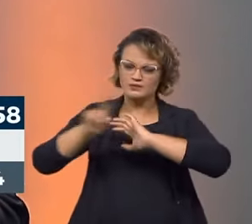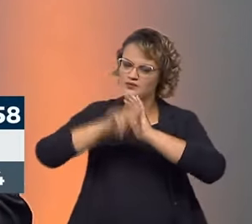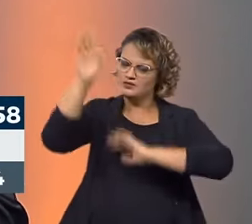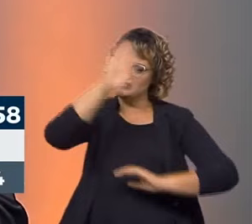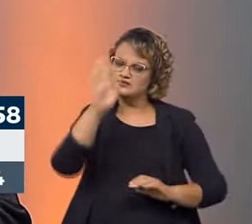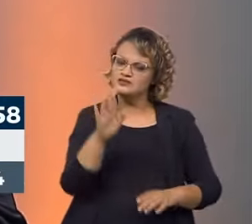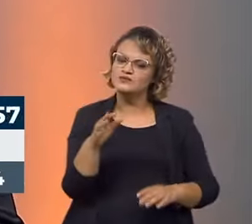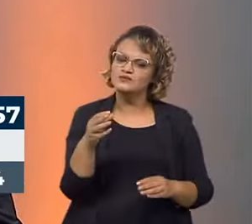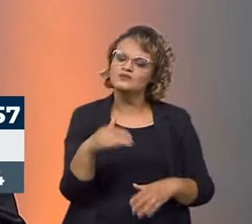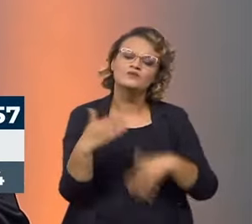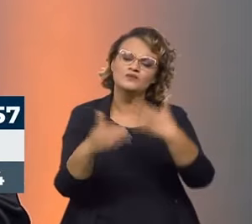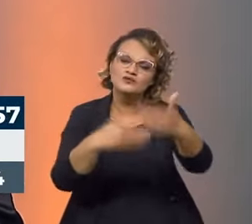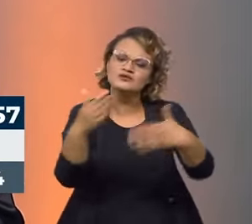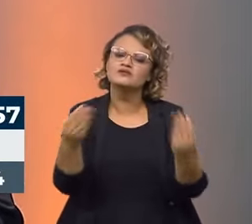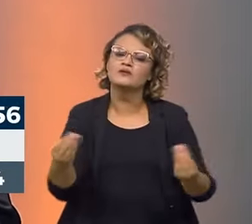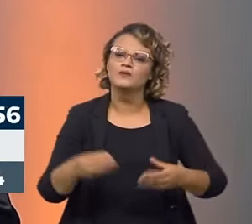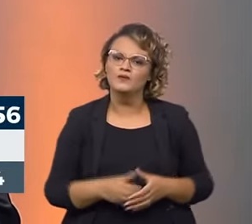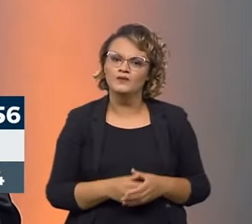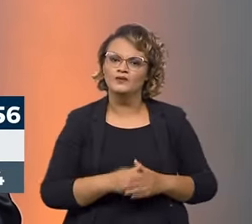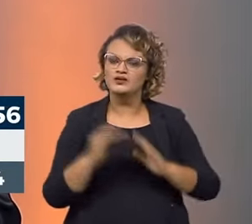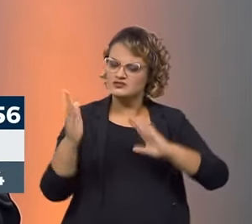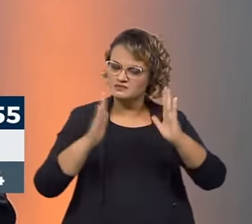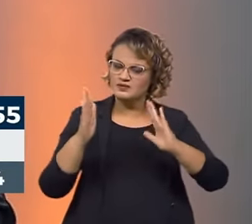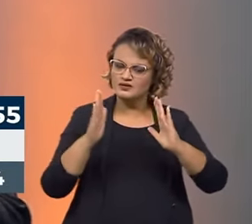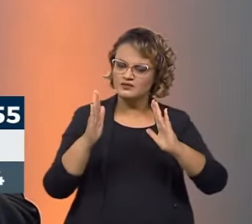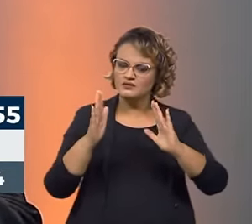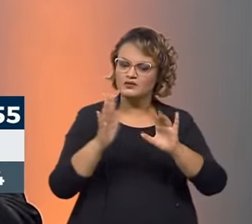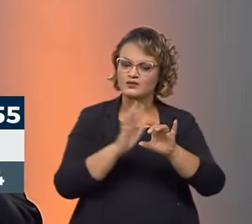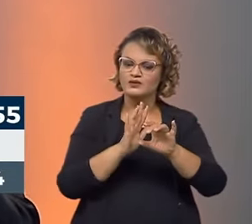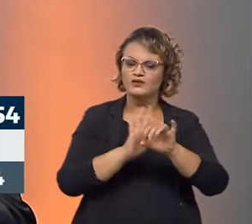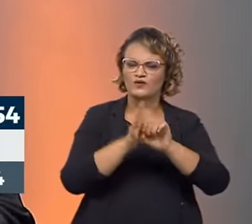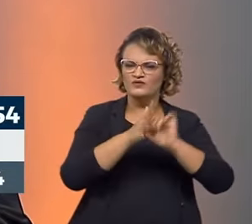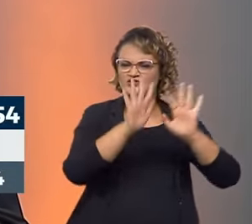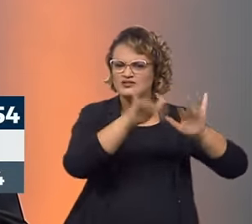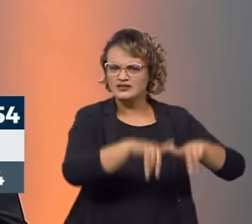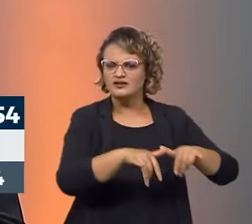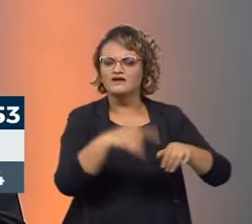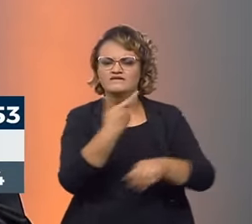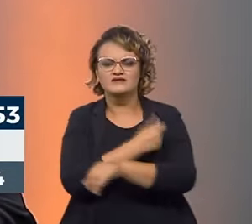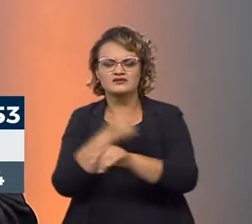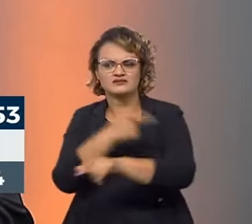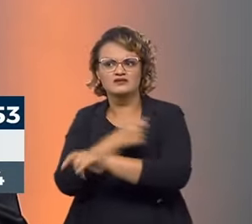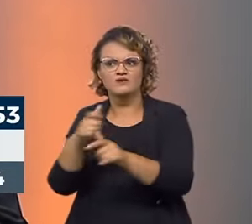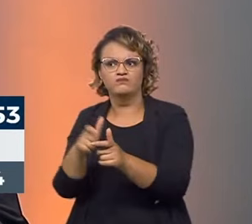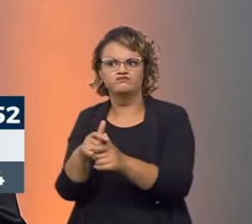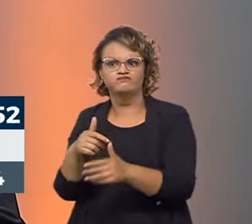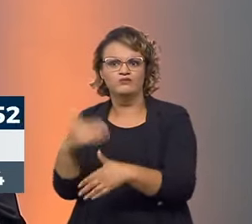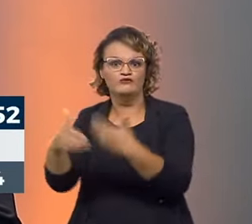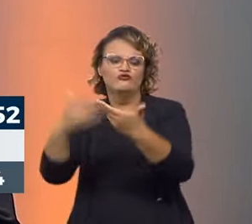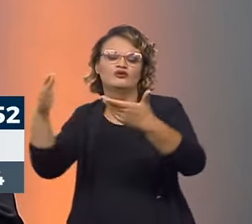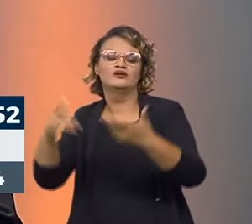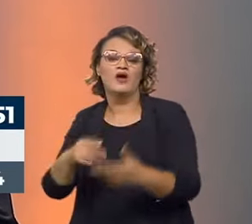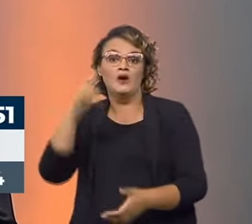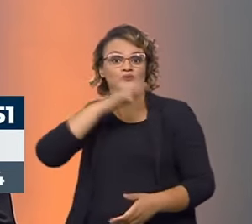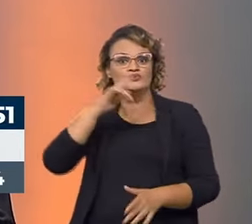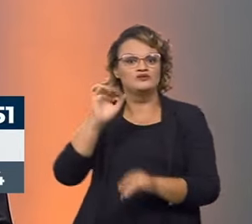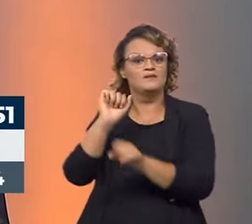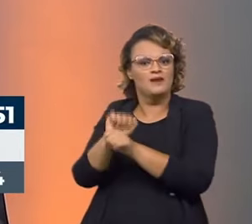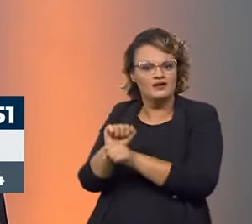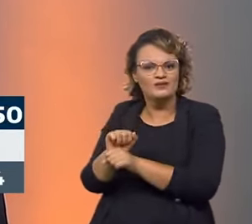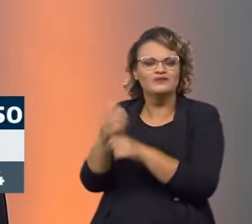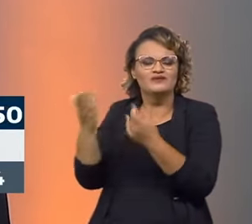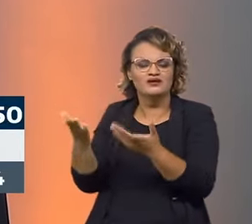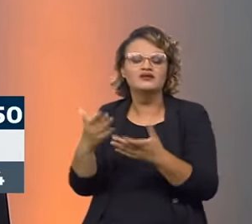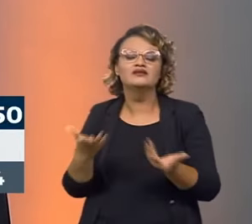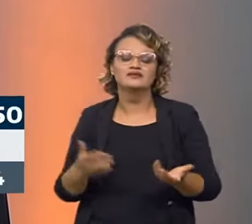indústria mesmo, do andamento da indústria, agora nesse momento pós-covid, com o avanço da vacinação, com o fim da emergência que foi decretada pelo